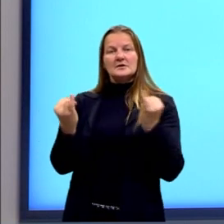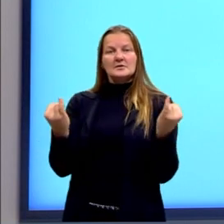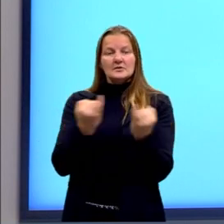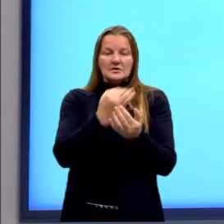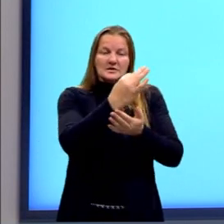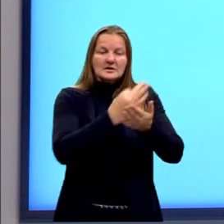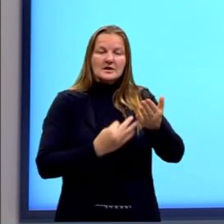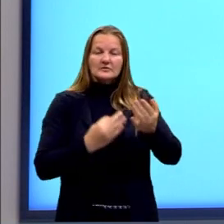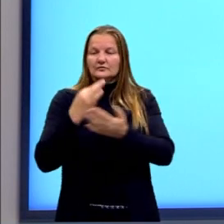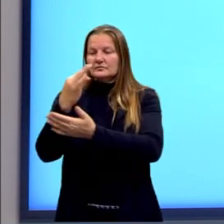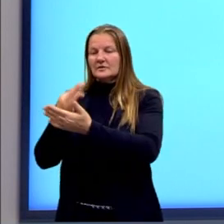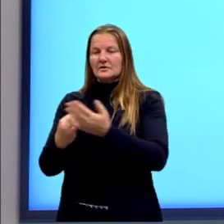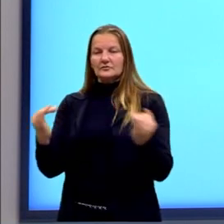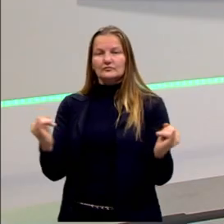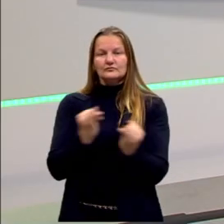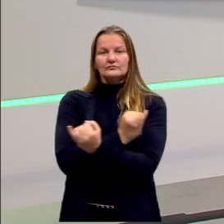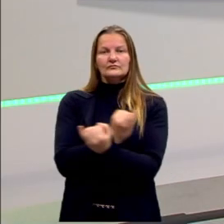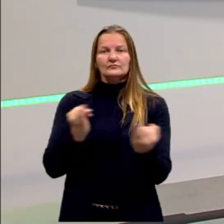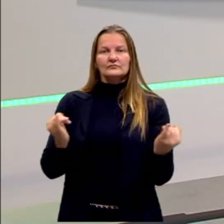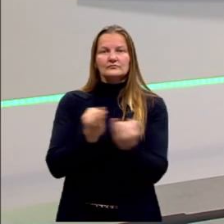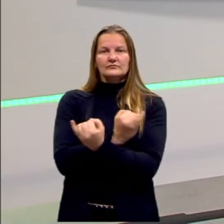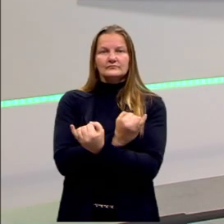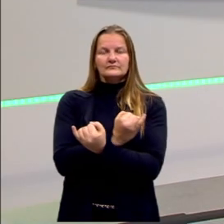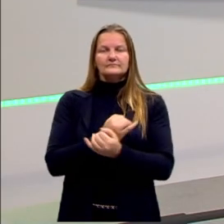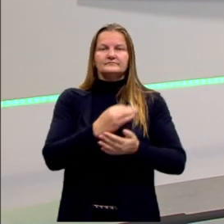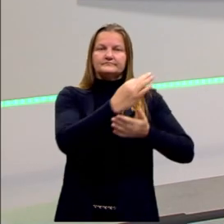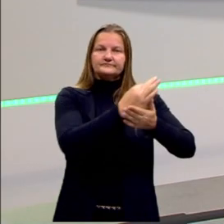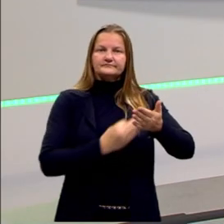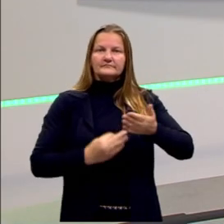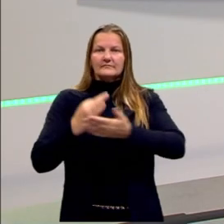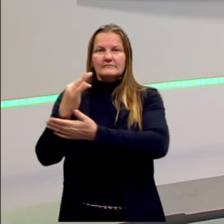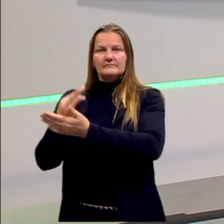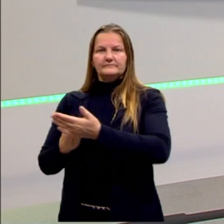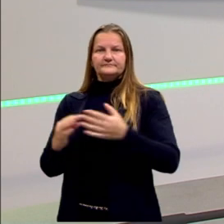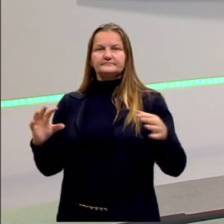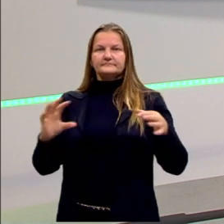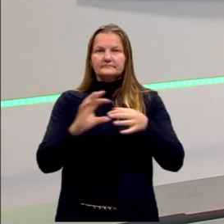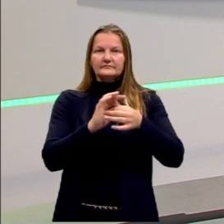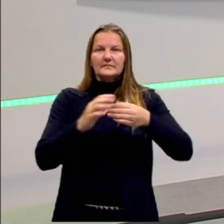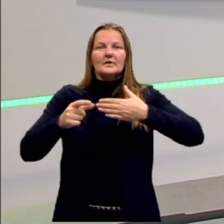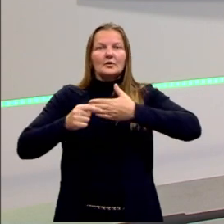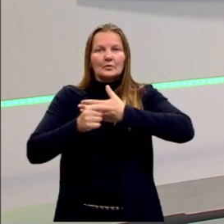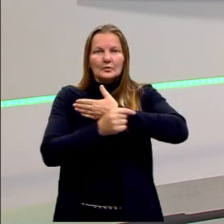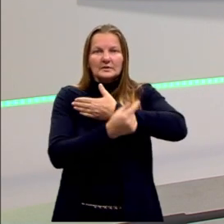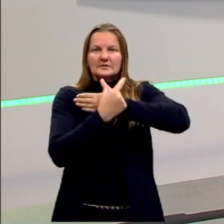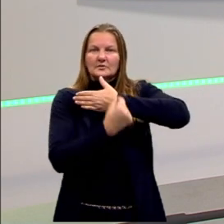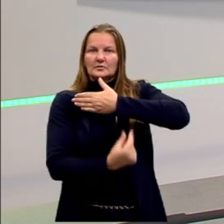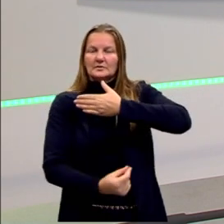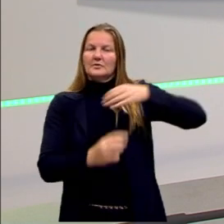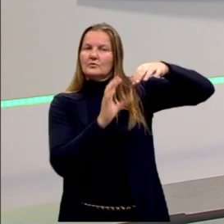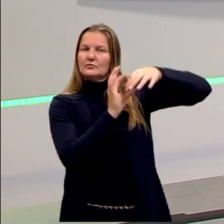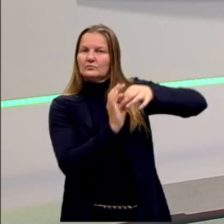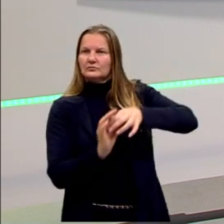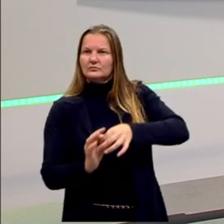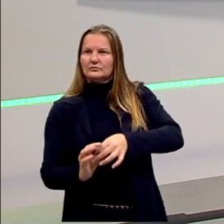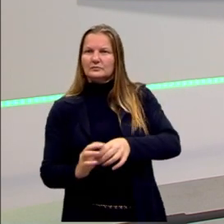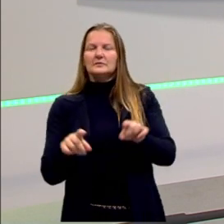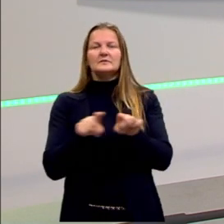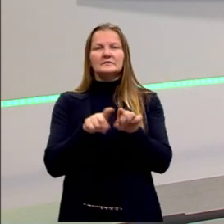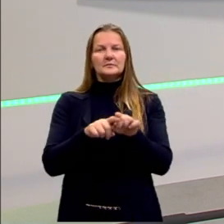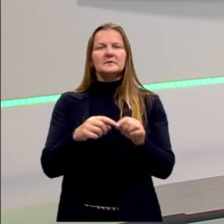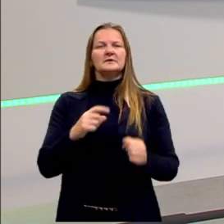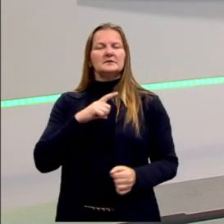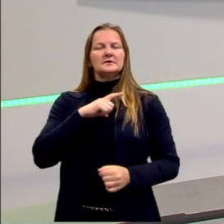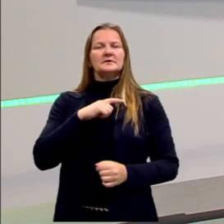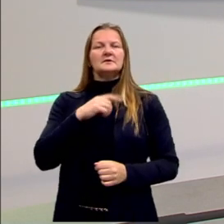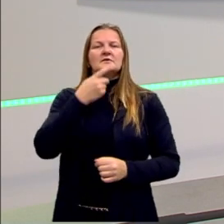Aqui, gente vai falar mais especificamente sobre coerência e coesão. E, mais adiante, eu vou também falar um